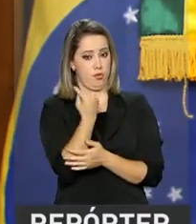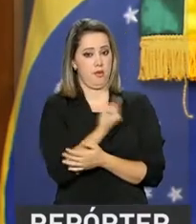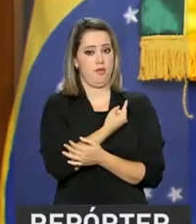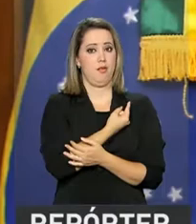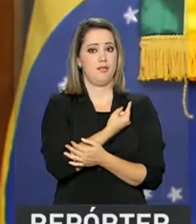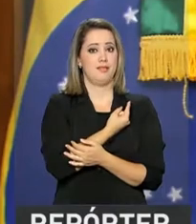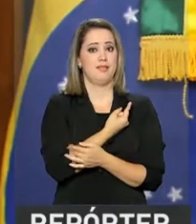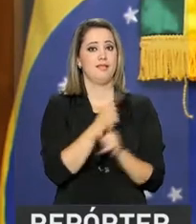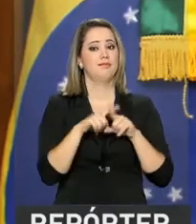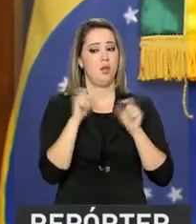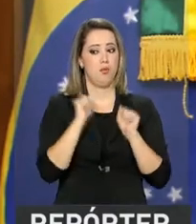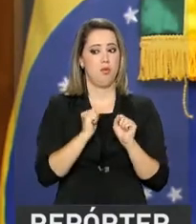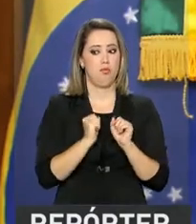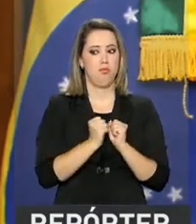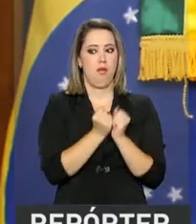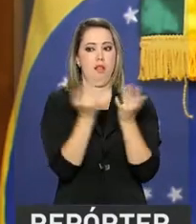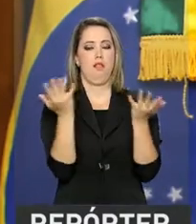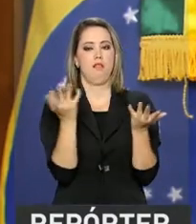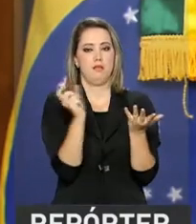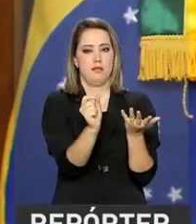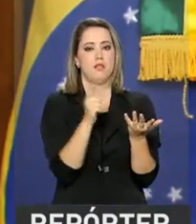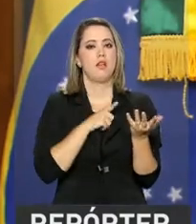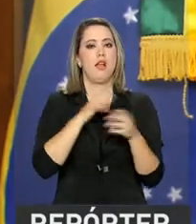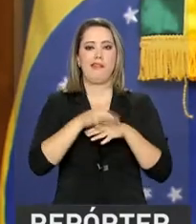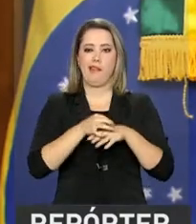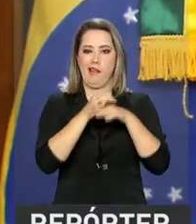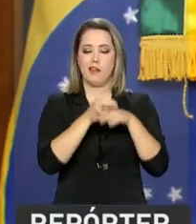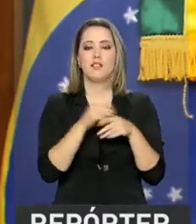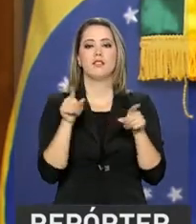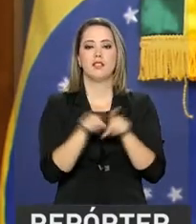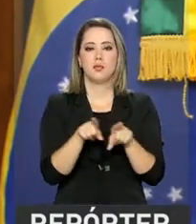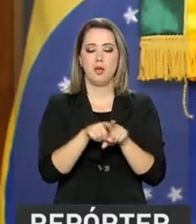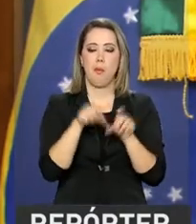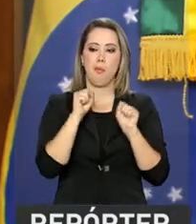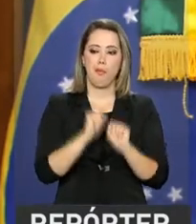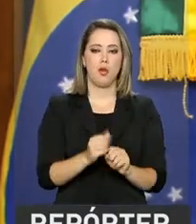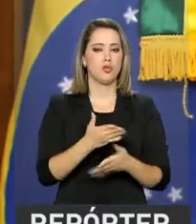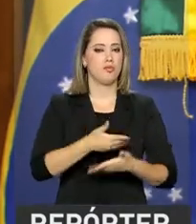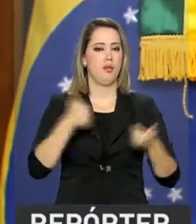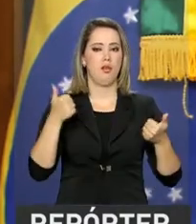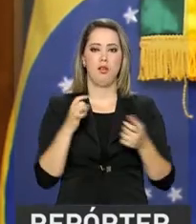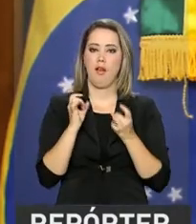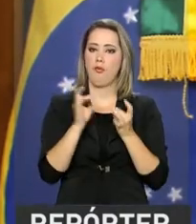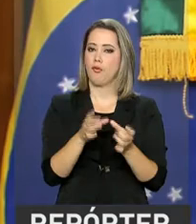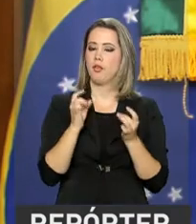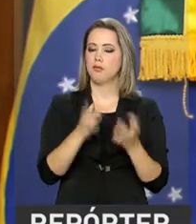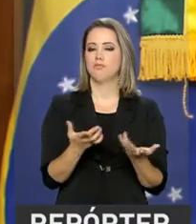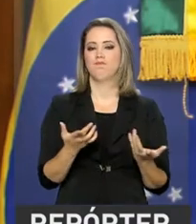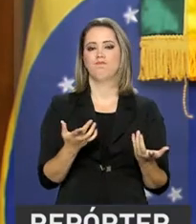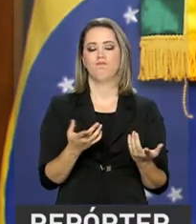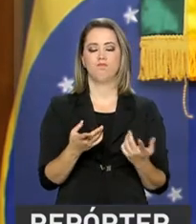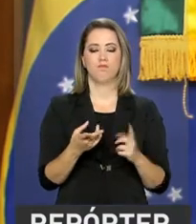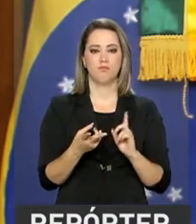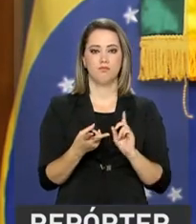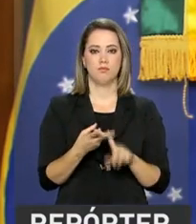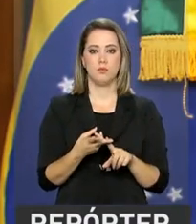compram carnes, nós temos potencial para estar presente no mercado. Enfim,